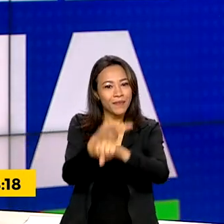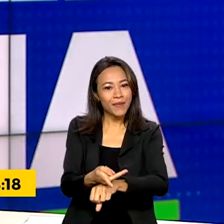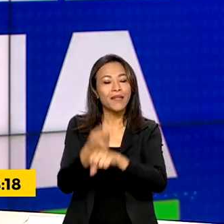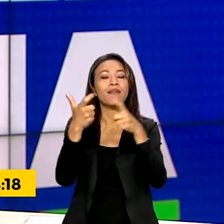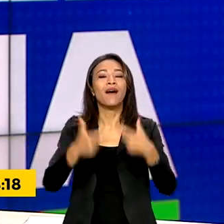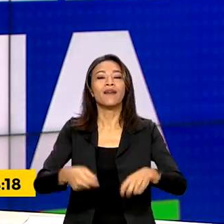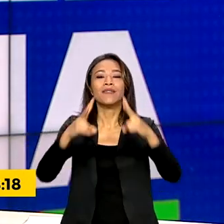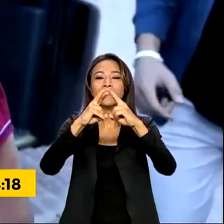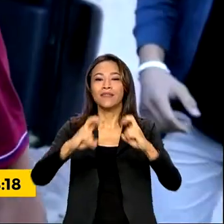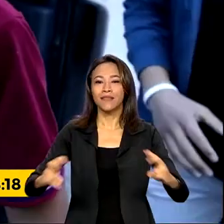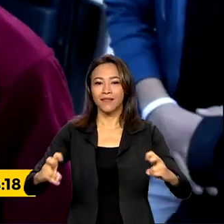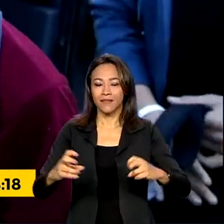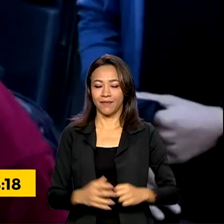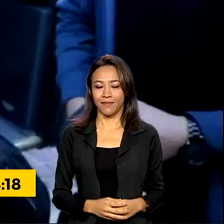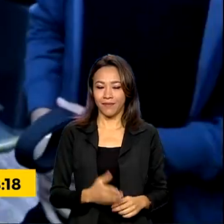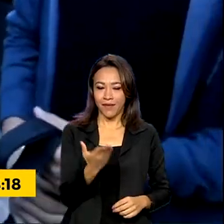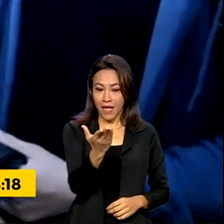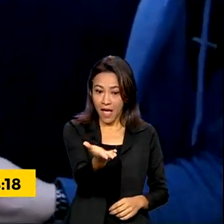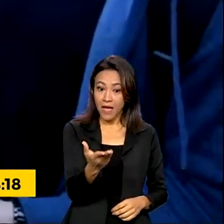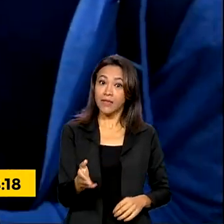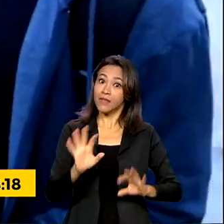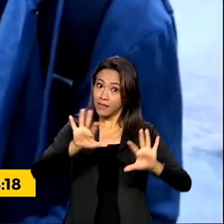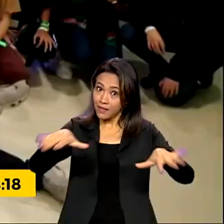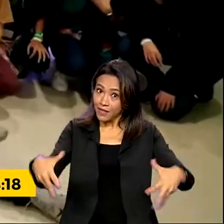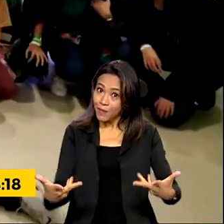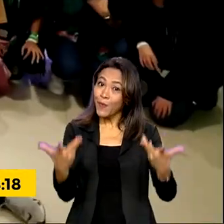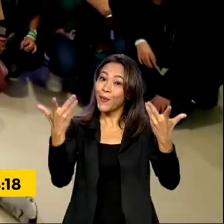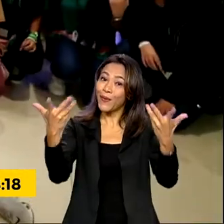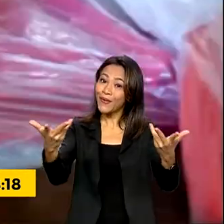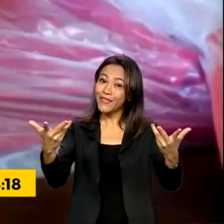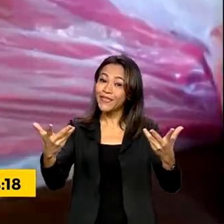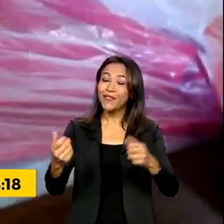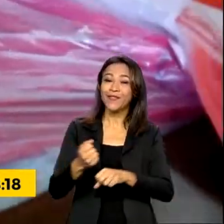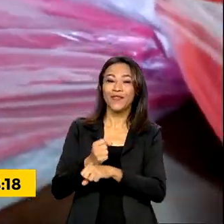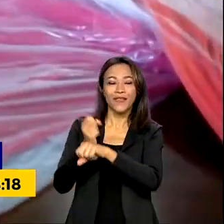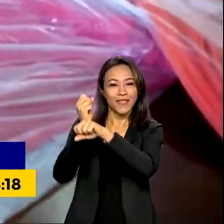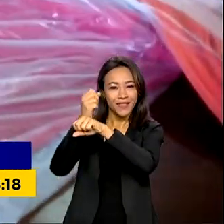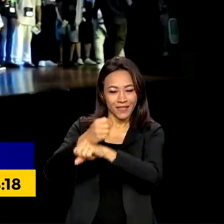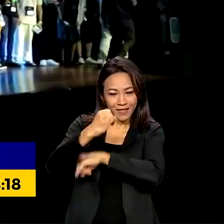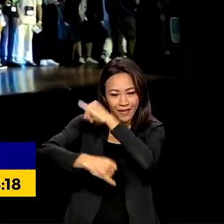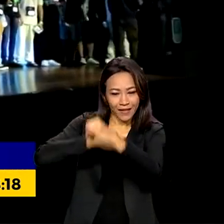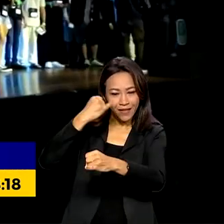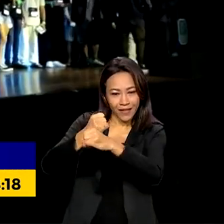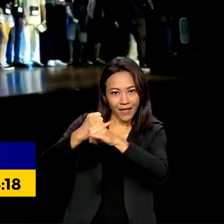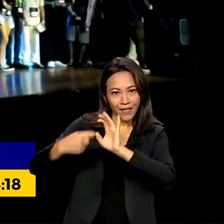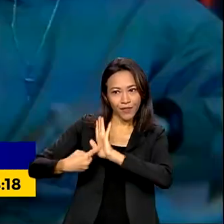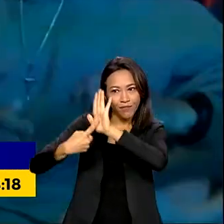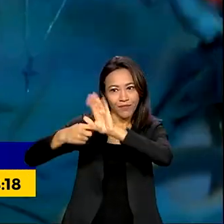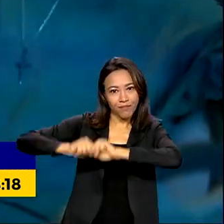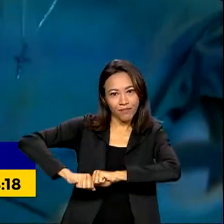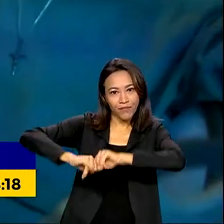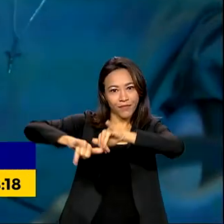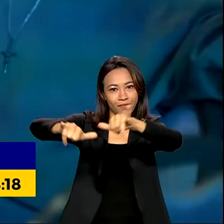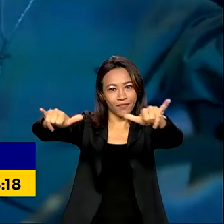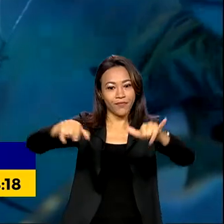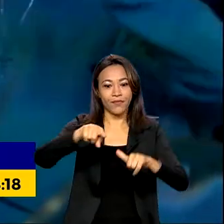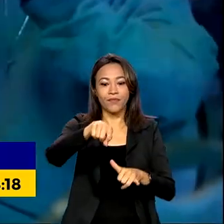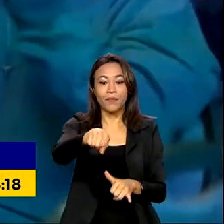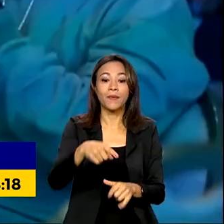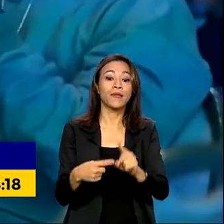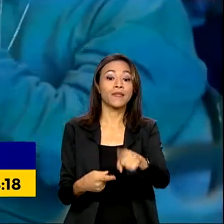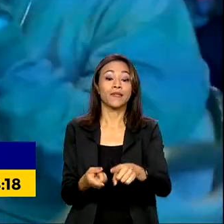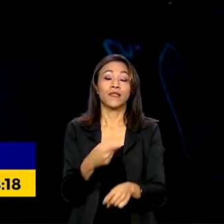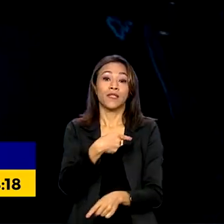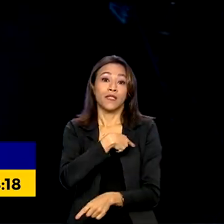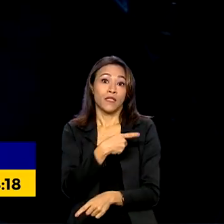Catarina. A cerimônia transmitida pela internet premiou alunos desde o sexto ano do ensino fundamental até o